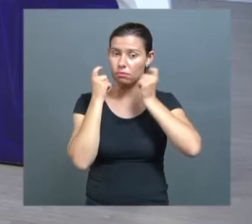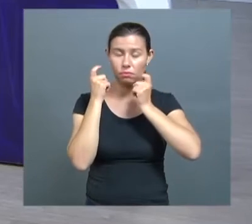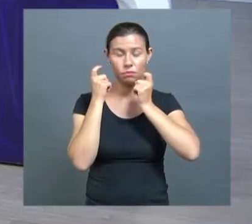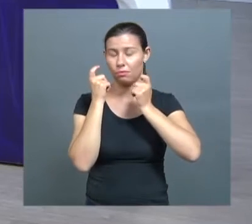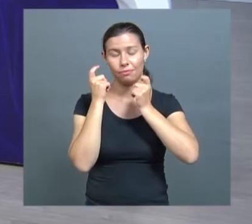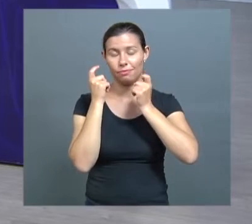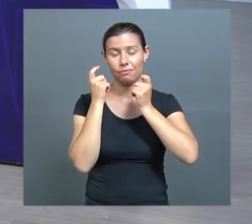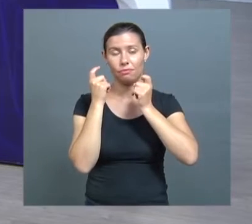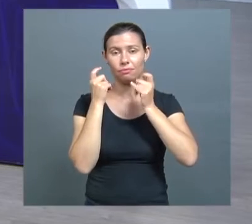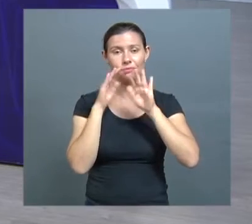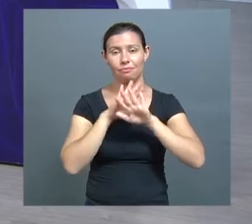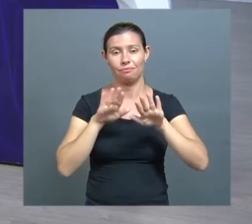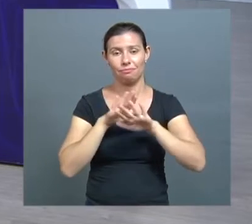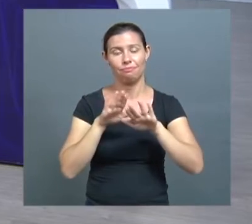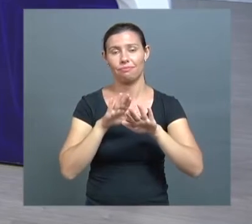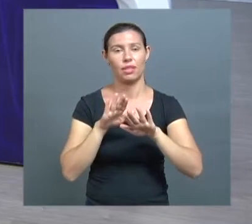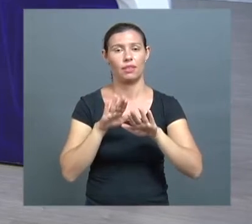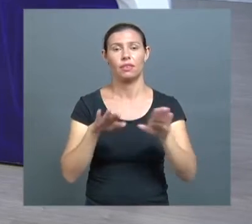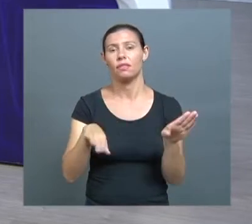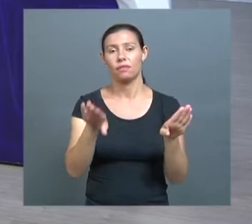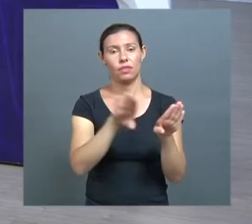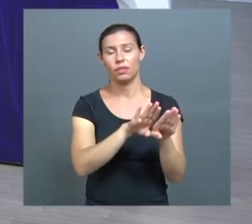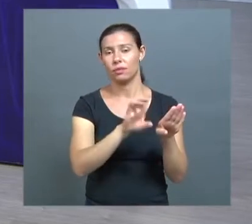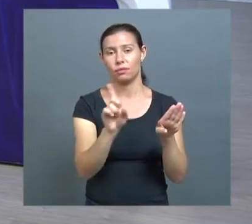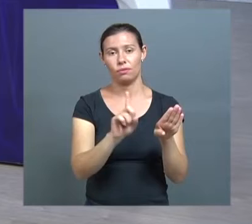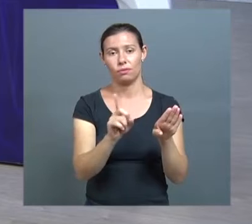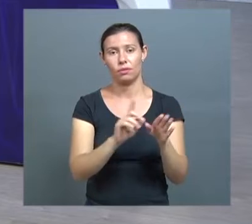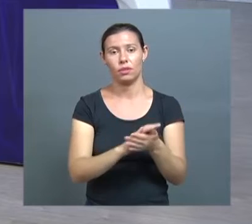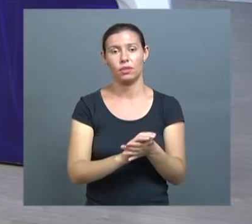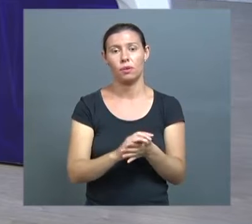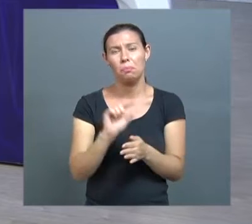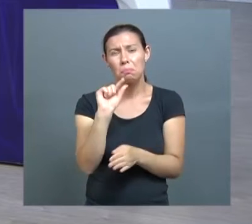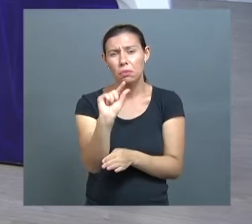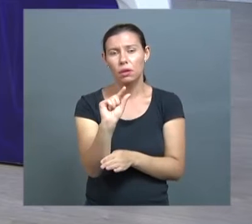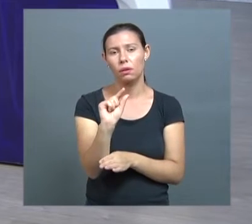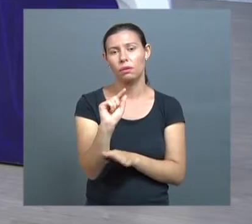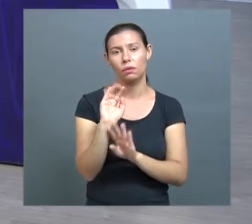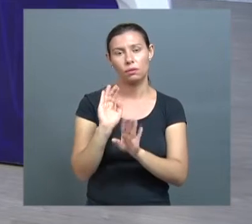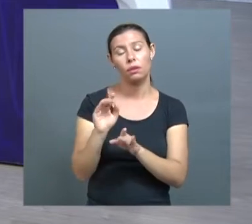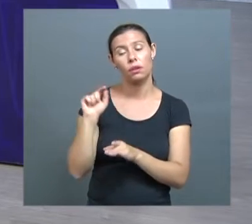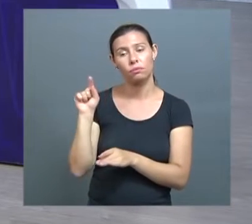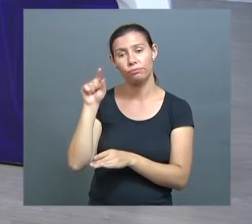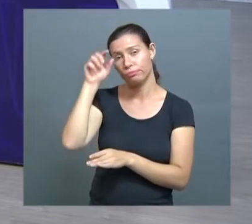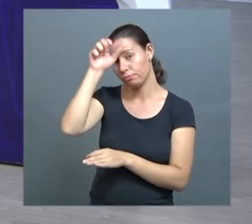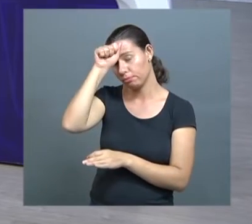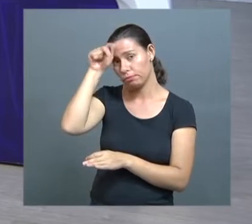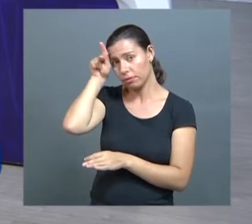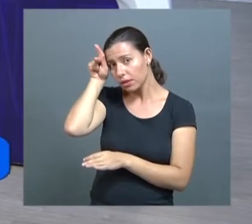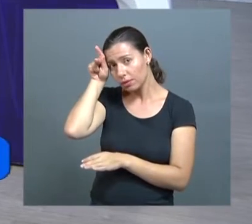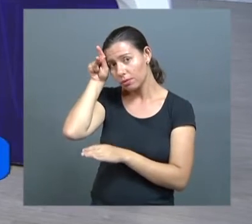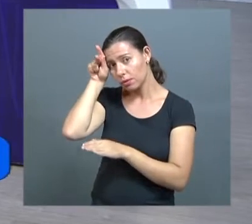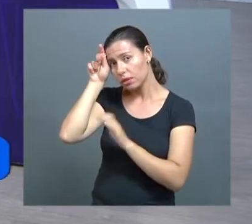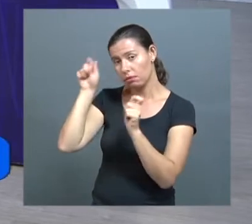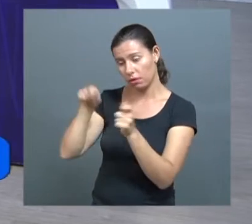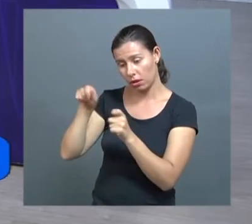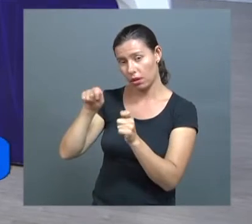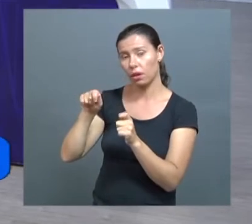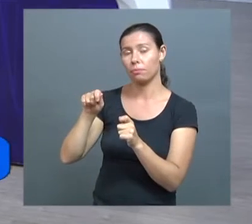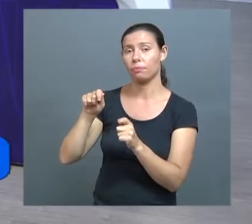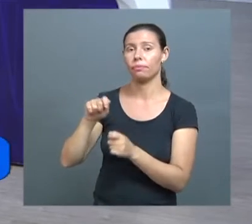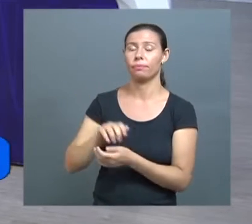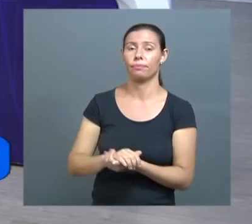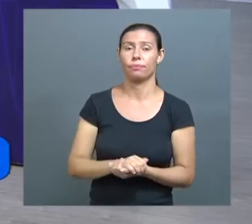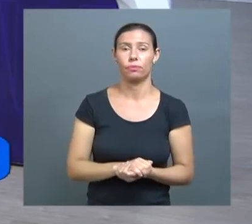tranquilo quando isso aí que não está fechado. Está fechado só para essas pequenas necessidades que o paciente tem, que tem